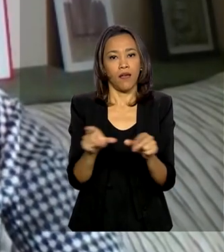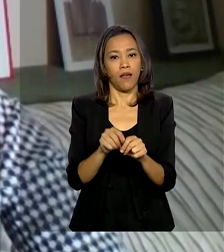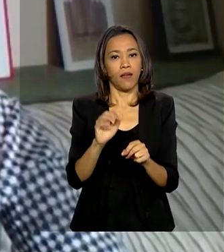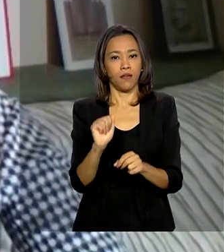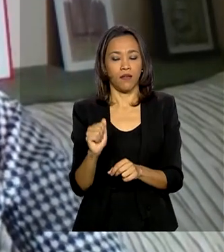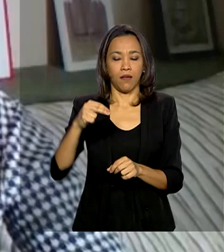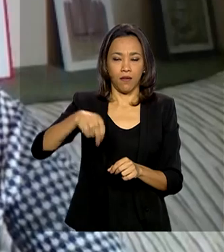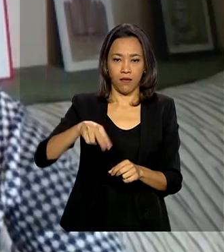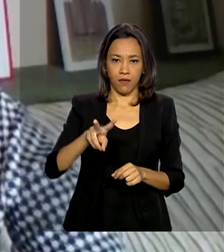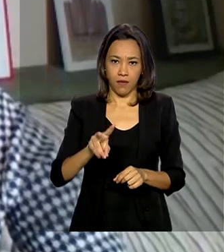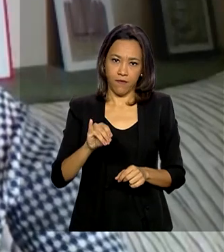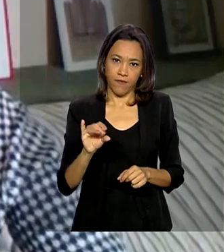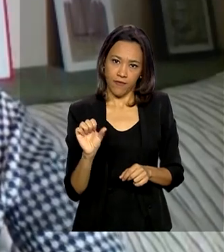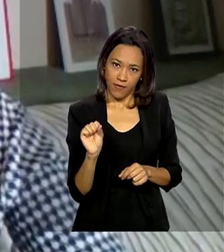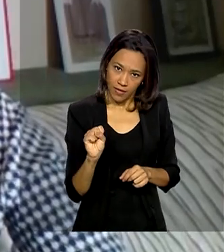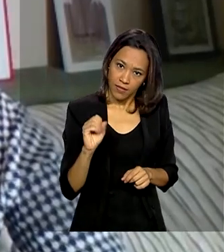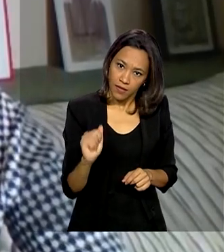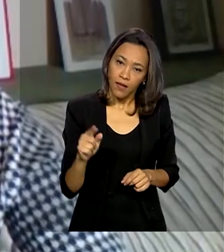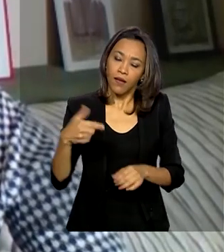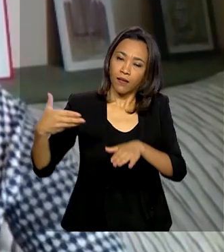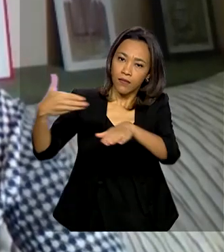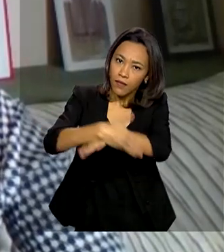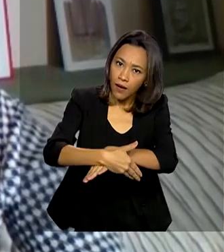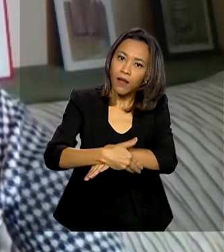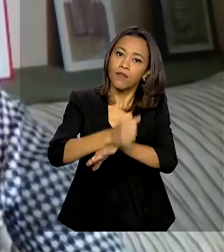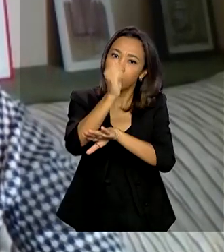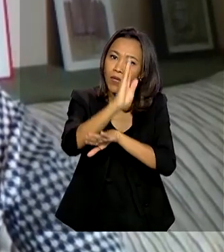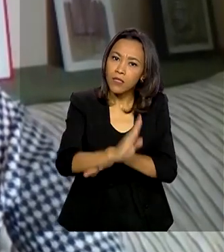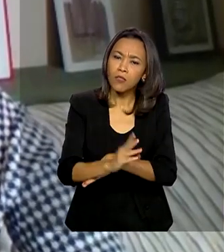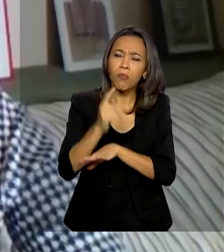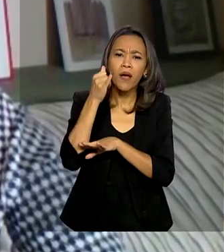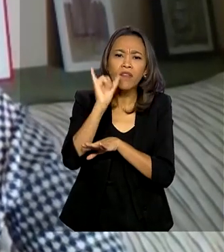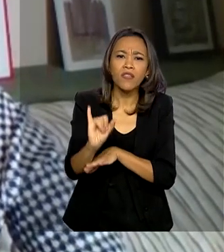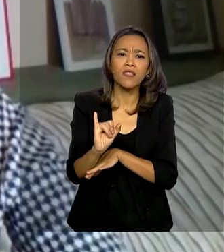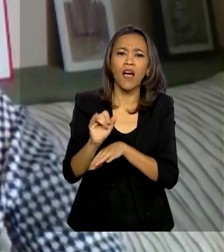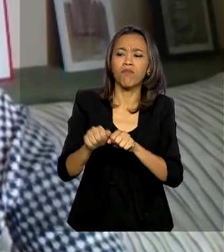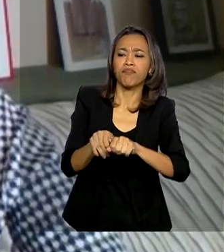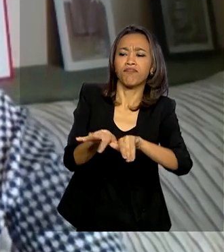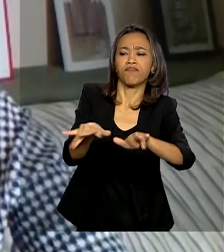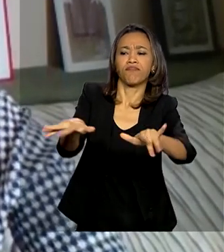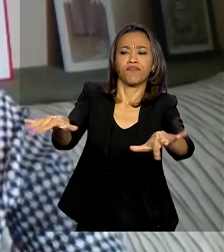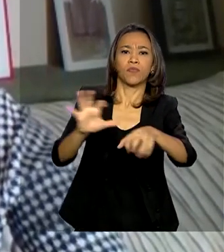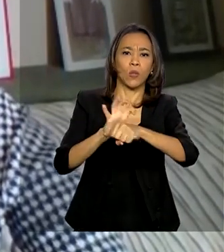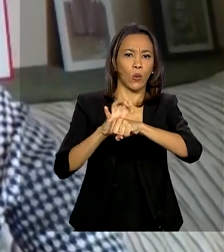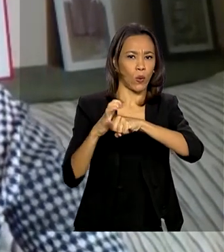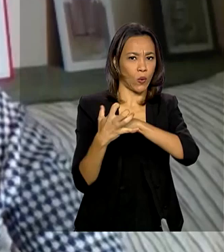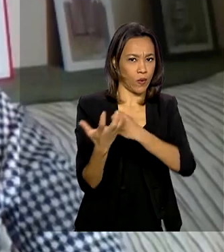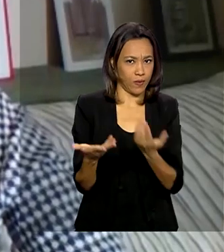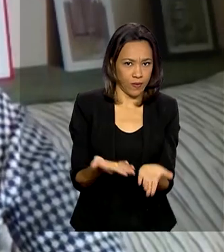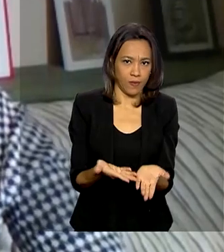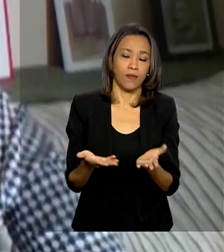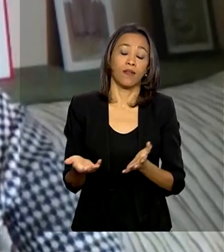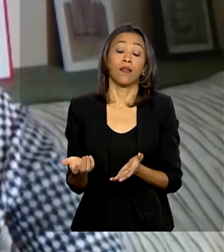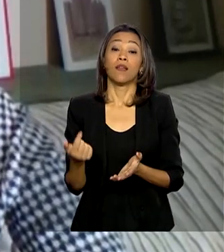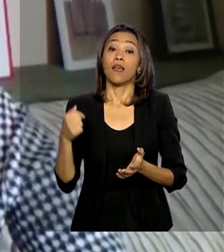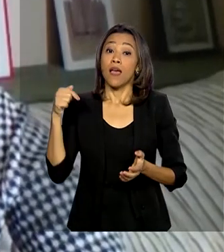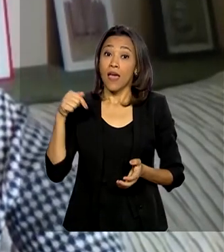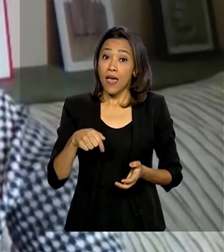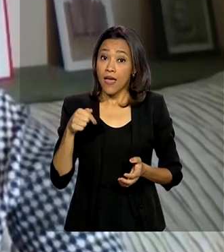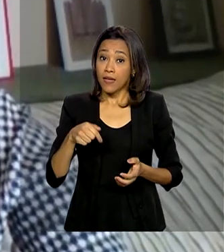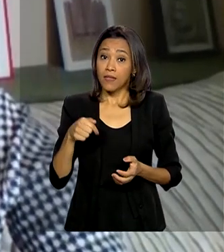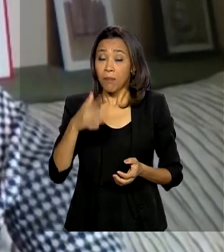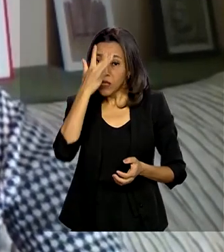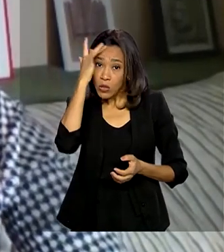temporária e excepcionalmente a entrada no país para conter a disseminação do novo coronavírus. A medida não se aplica a